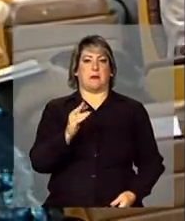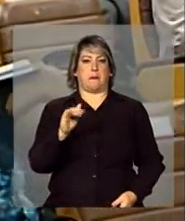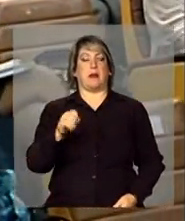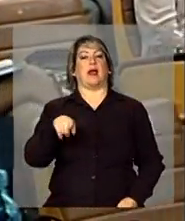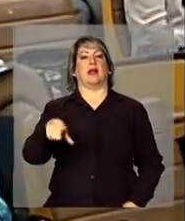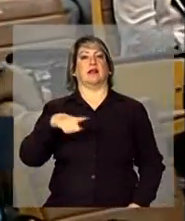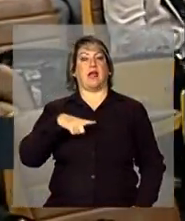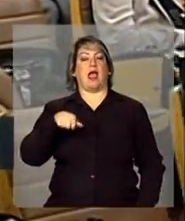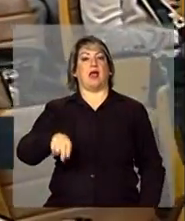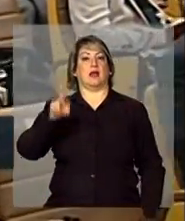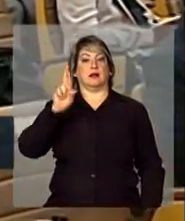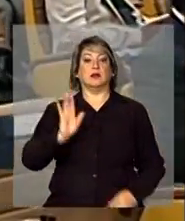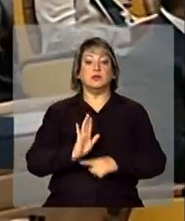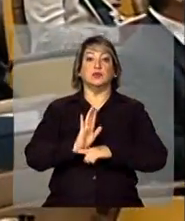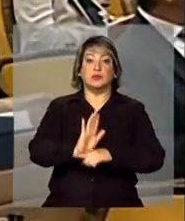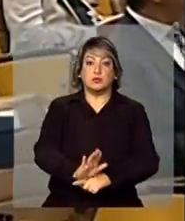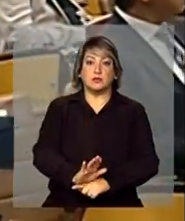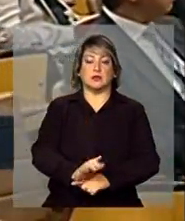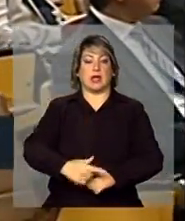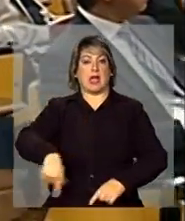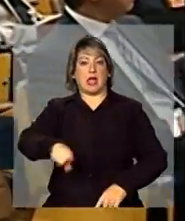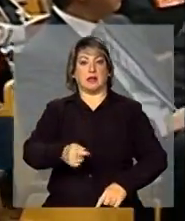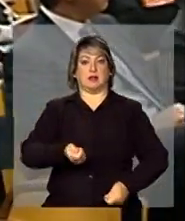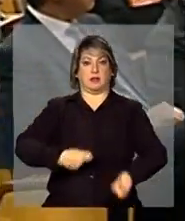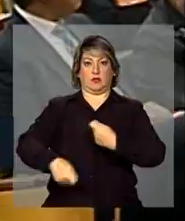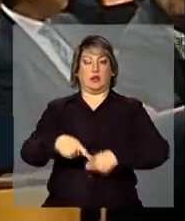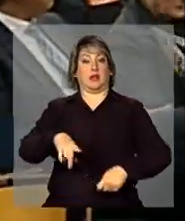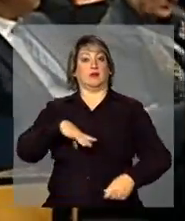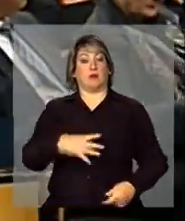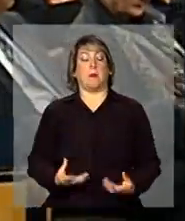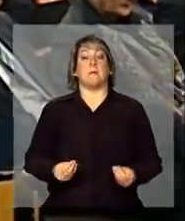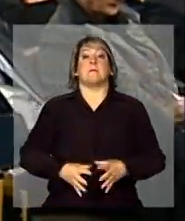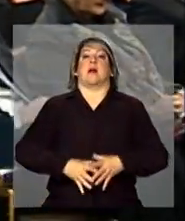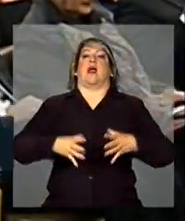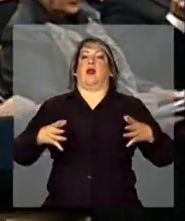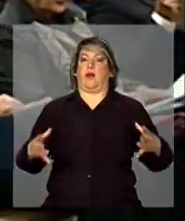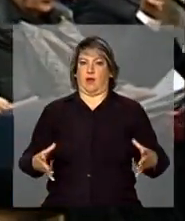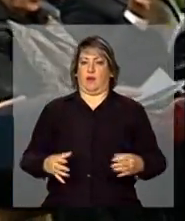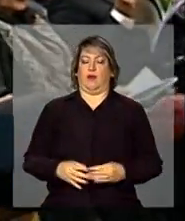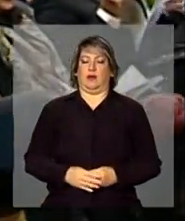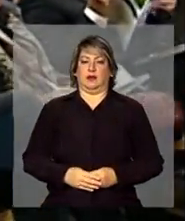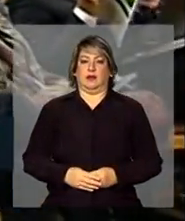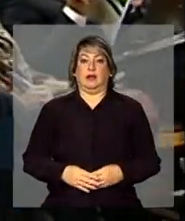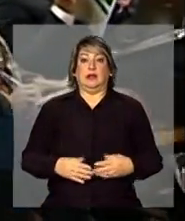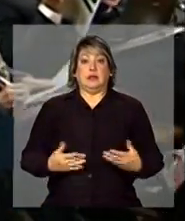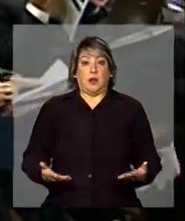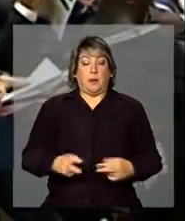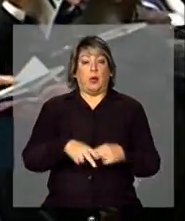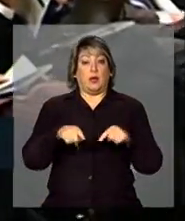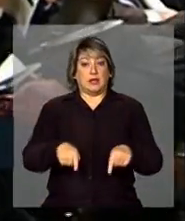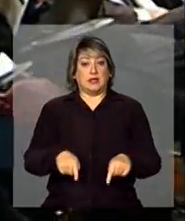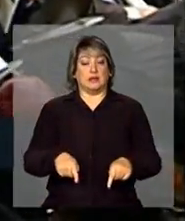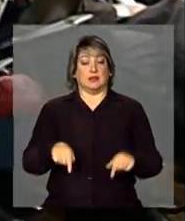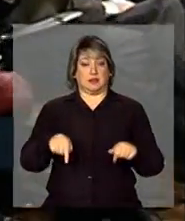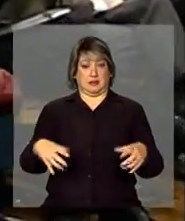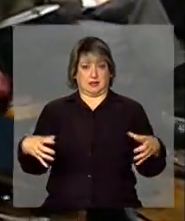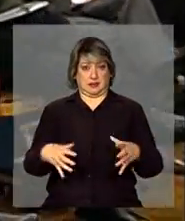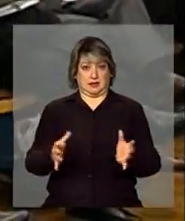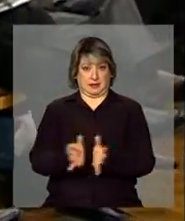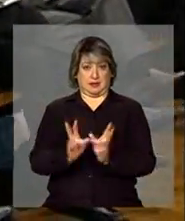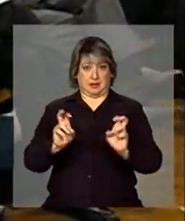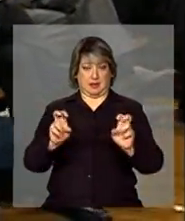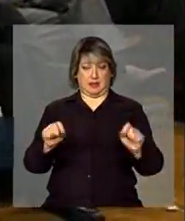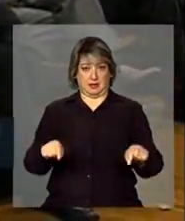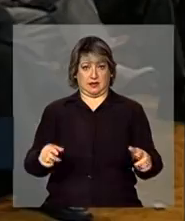missão de apoiar esses empreendedores, esse desafio é muito maior. E, por isso, nesse contexto, que a gente